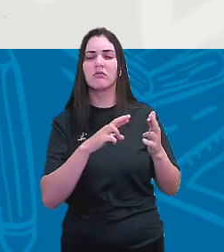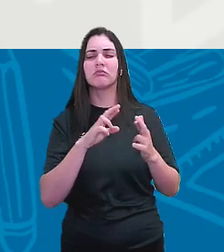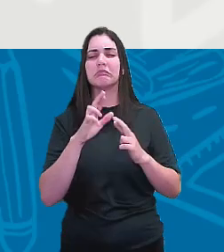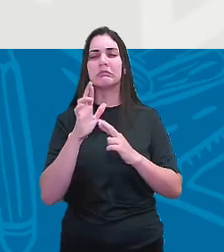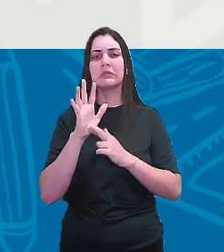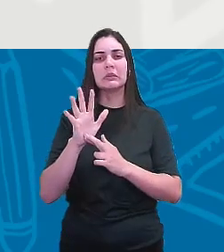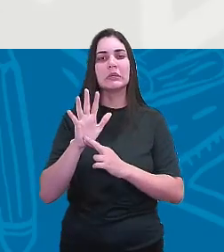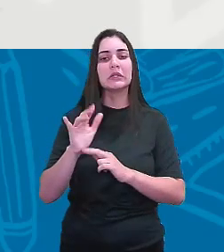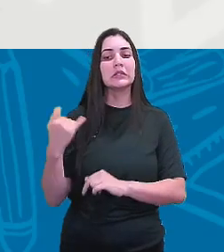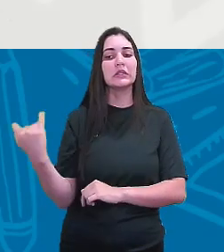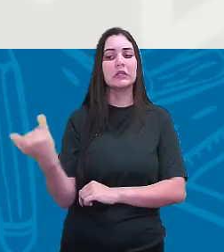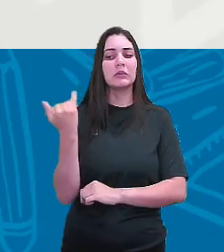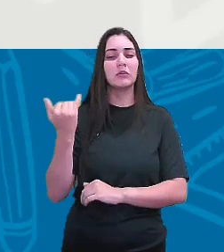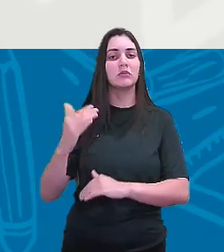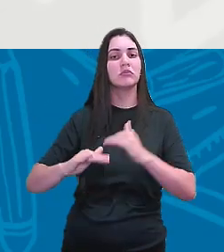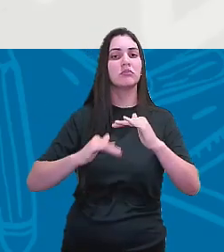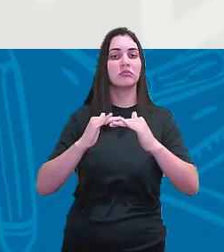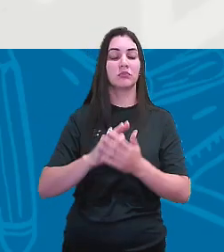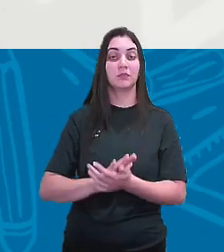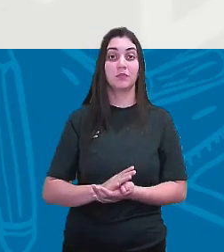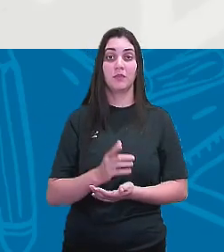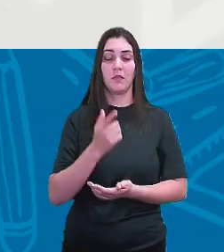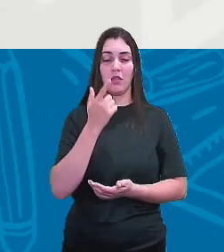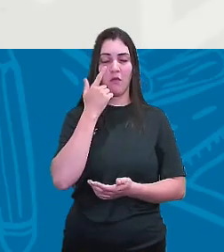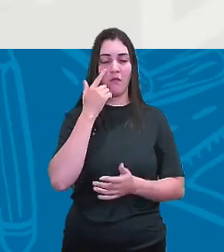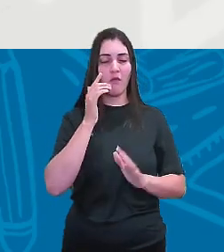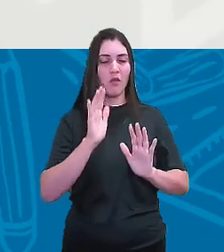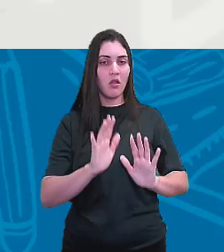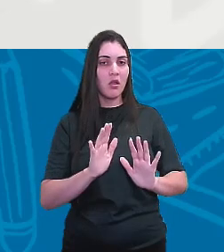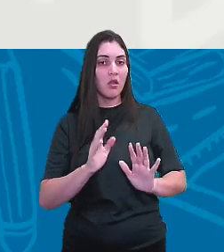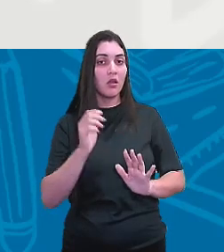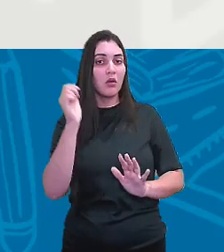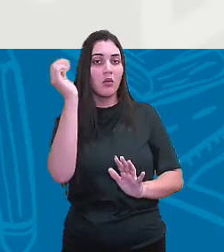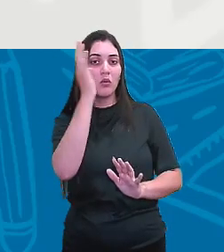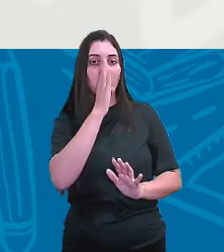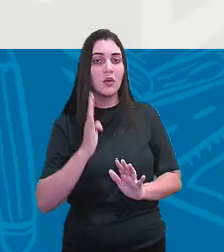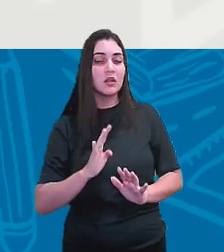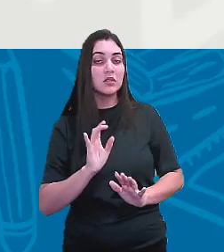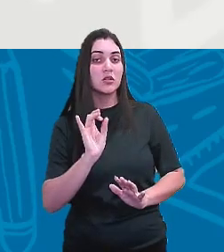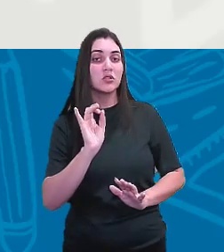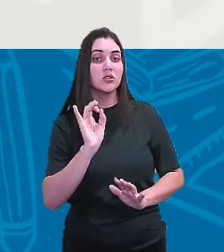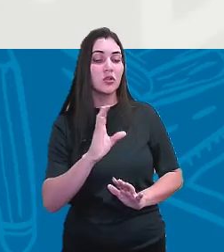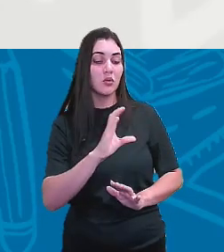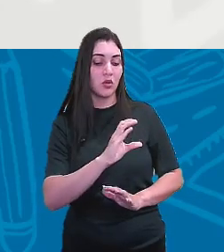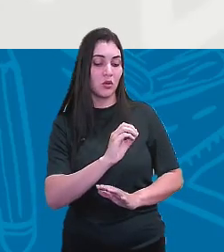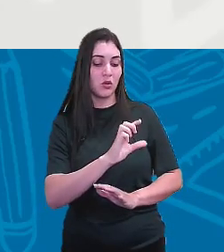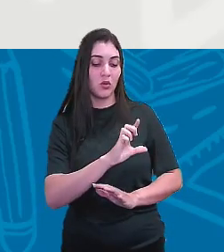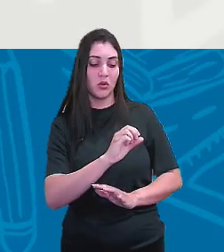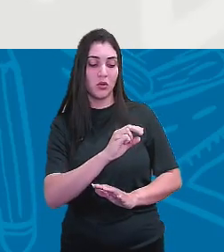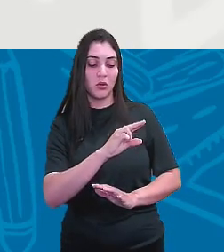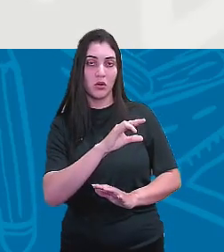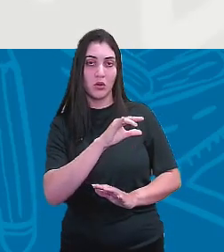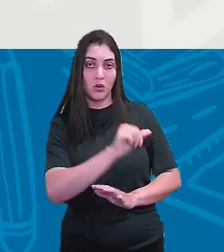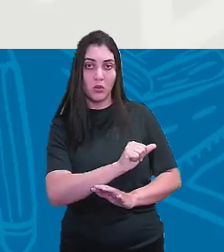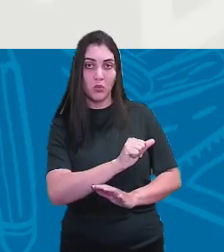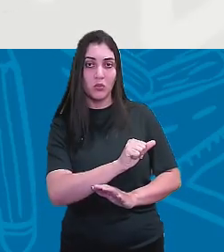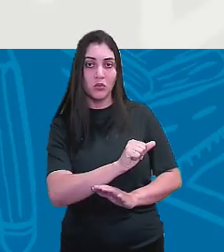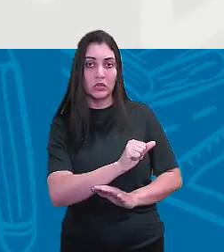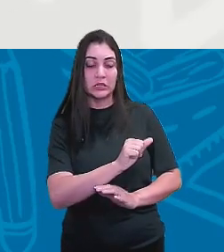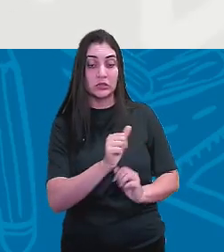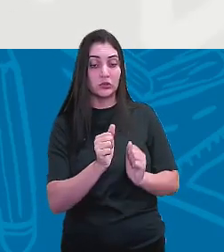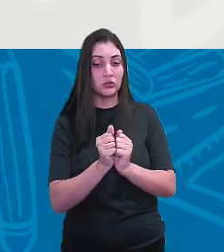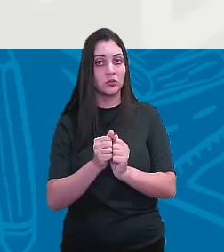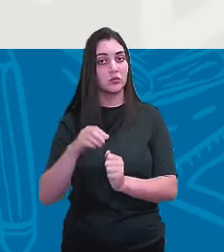Vejam só, o Brasil, até então, era uma colônia portuguesa. E sendo colônia,